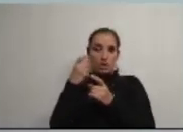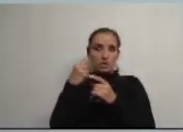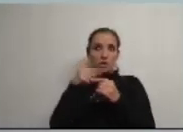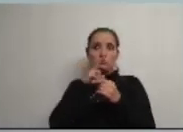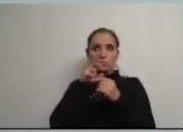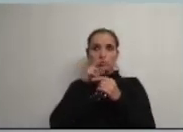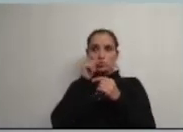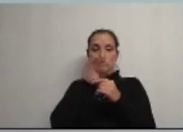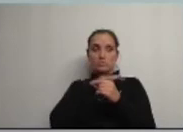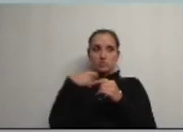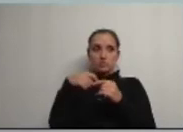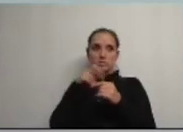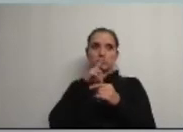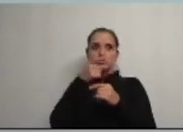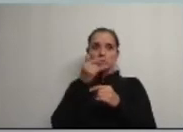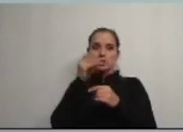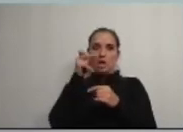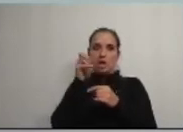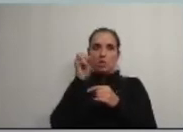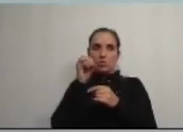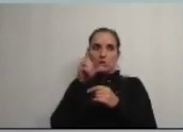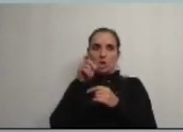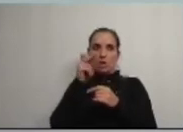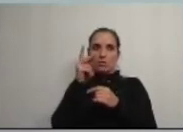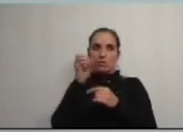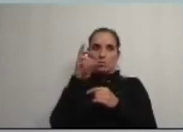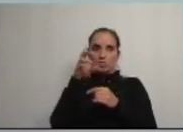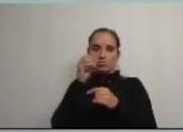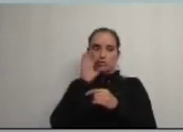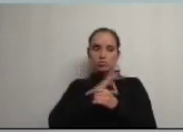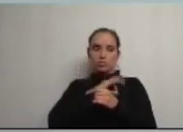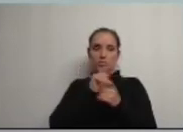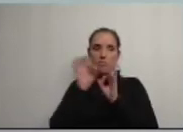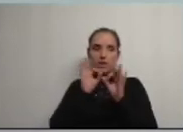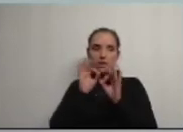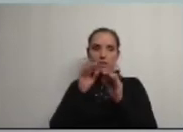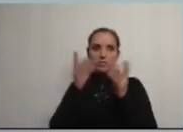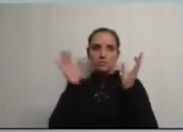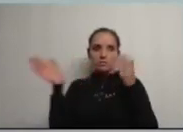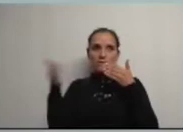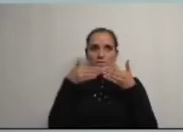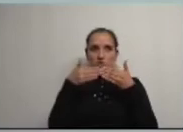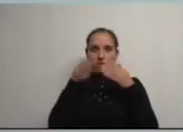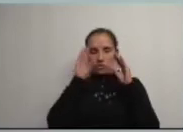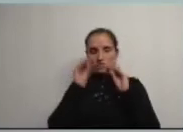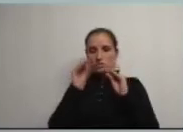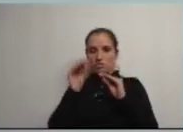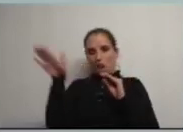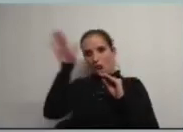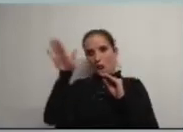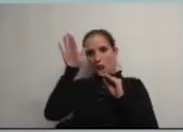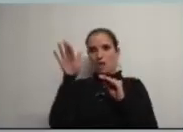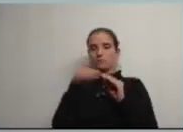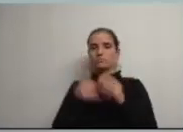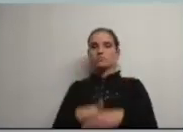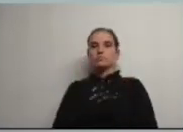resposta do Senhor Presidente ao Deputado Tiago Lavora o Senhor Presidente prepara-se para encerrar o ensino na zona serrana do